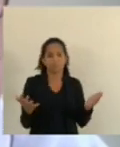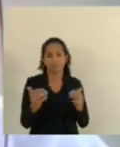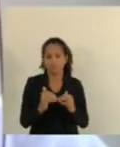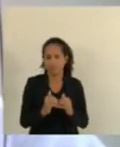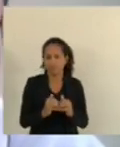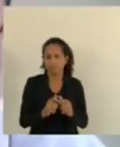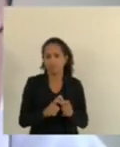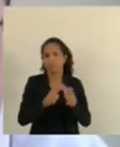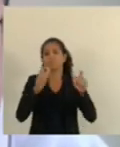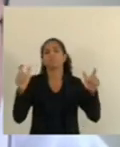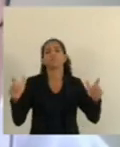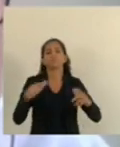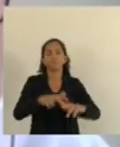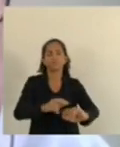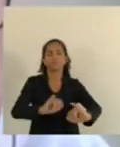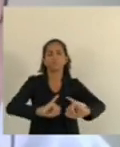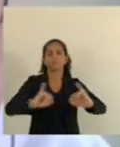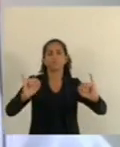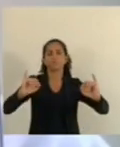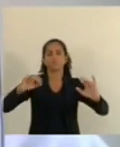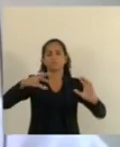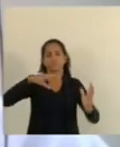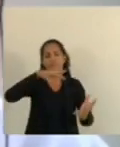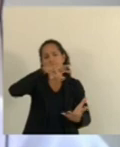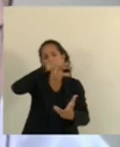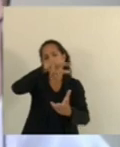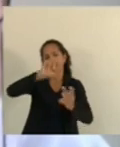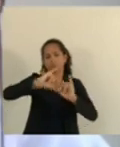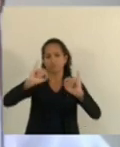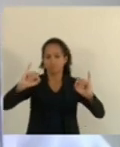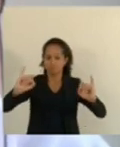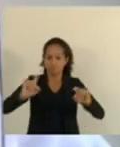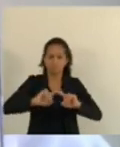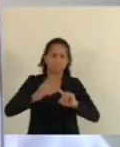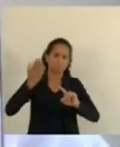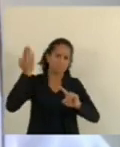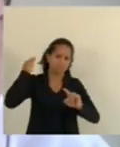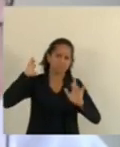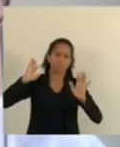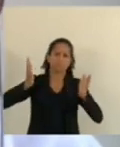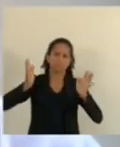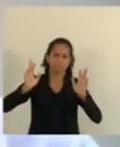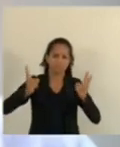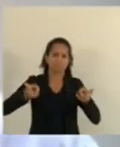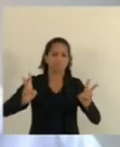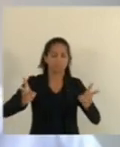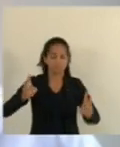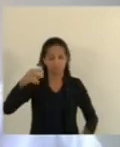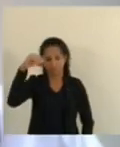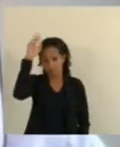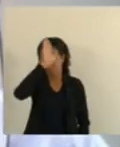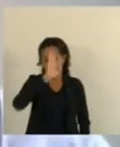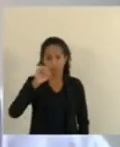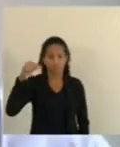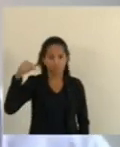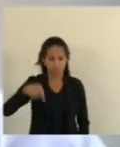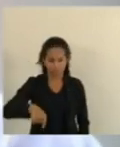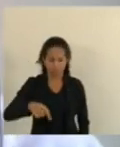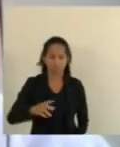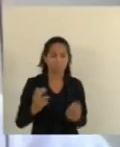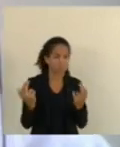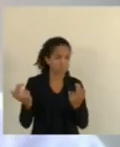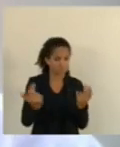notícias Internacionais Mas que sempre Ocorreu O Brasil Não é diferente